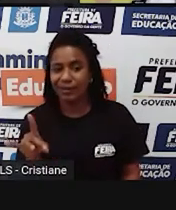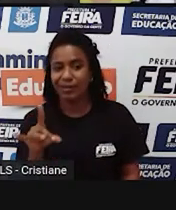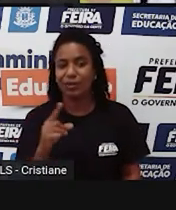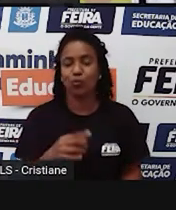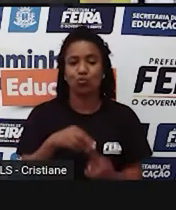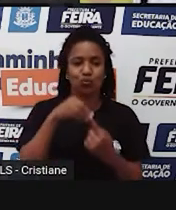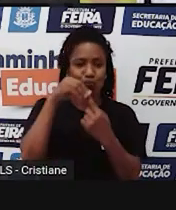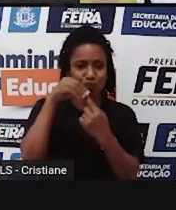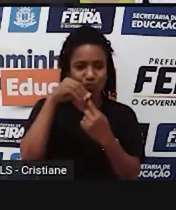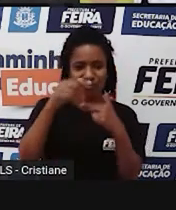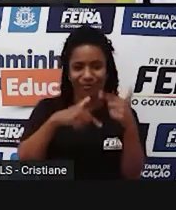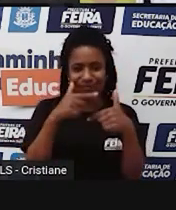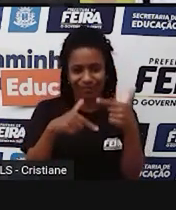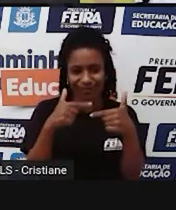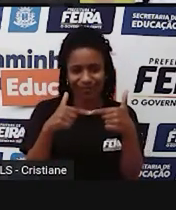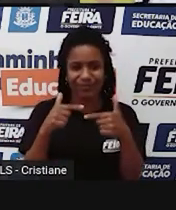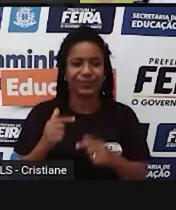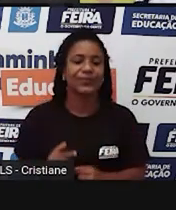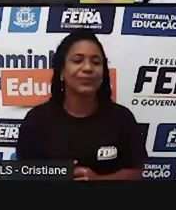coisa diferente.